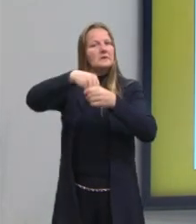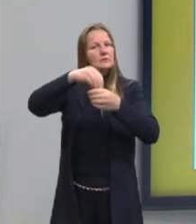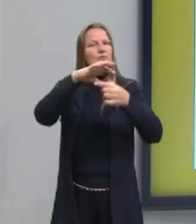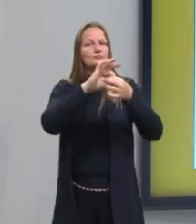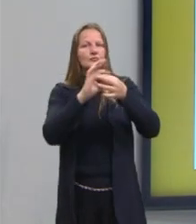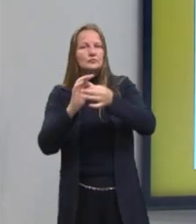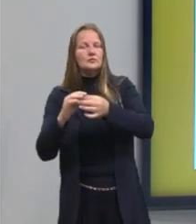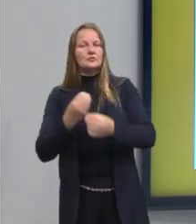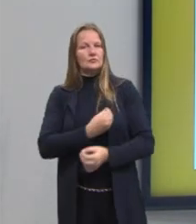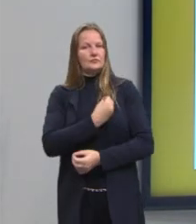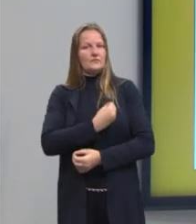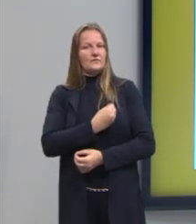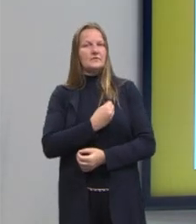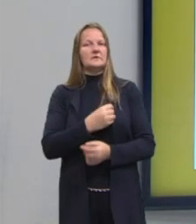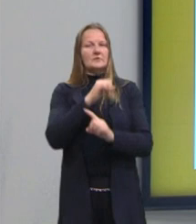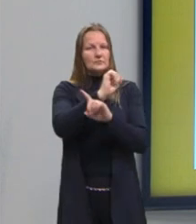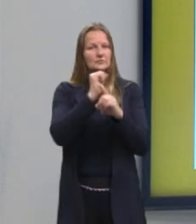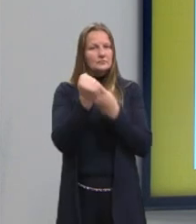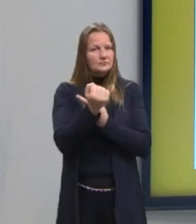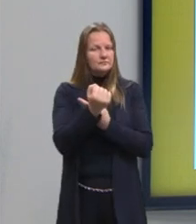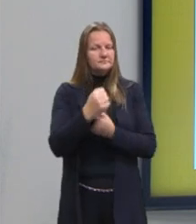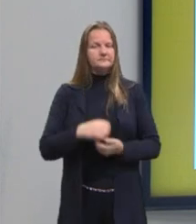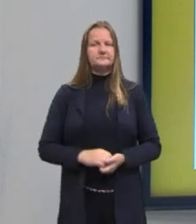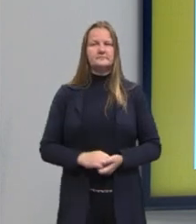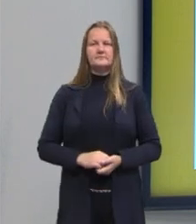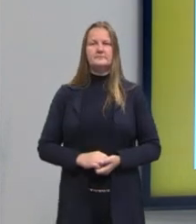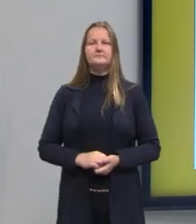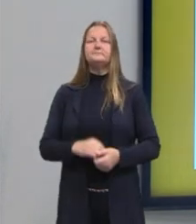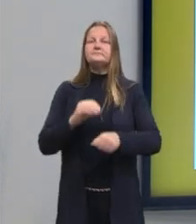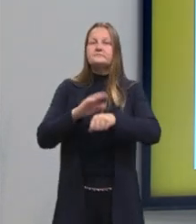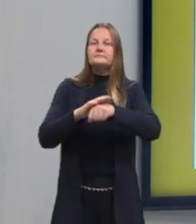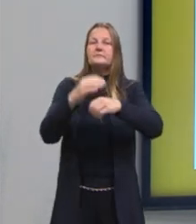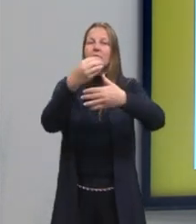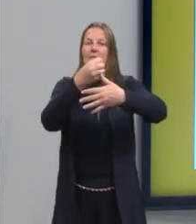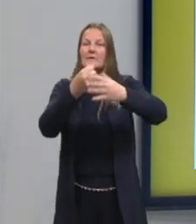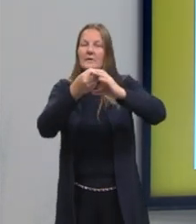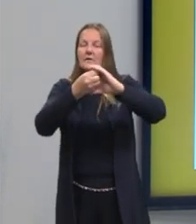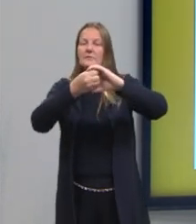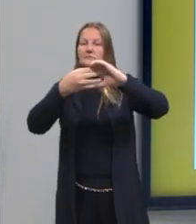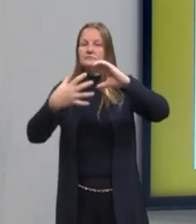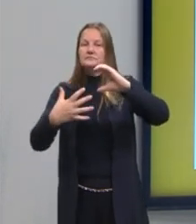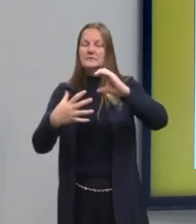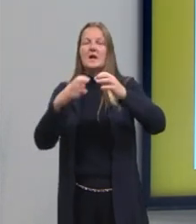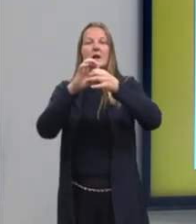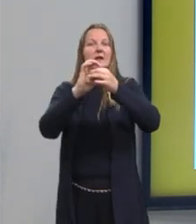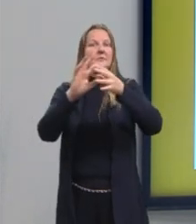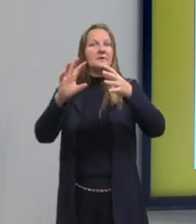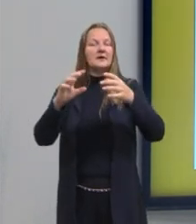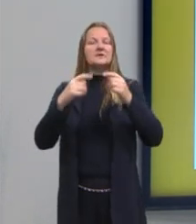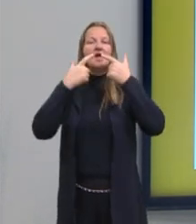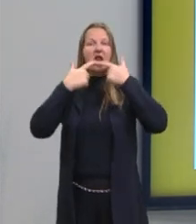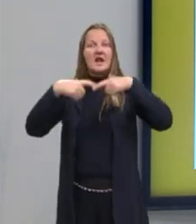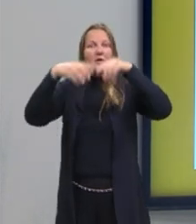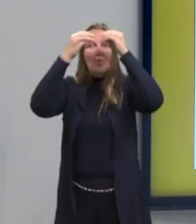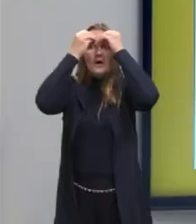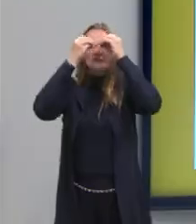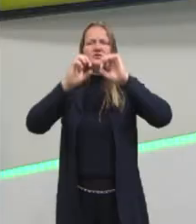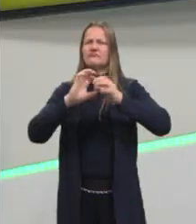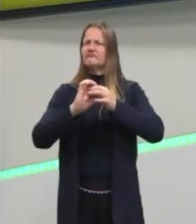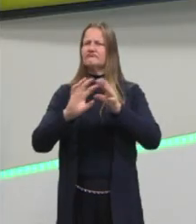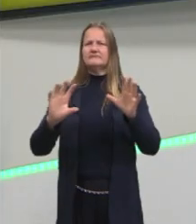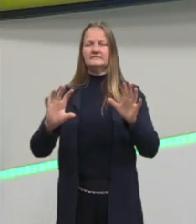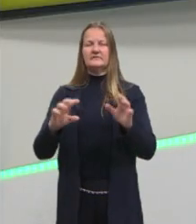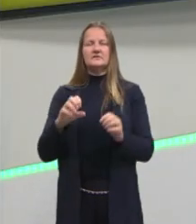ali, no cotidiano da vida das pessoas. O mais que a gente tem liberdade no uso da linguagem? Isso não é usar só uma